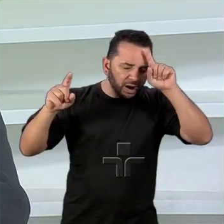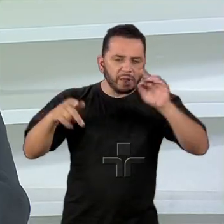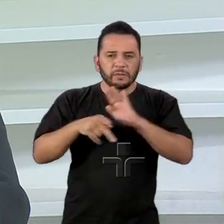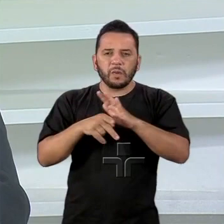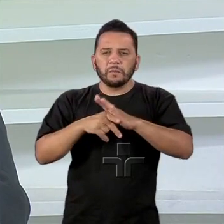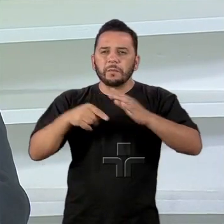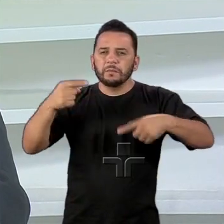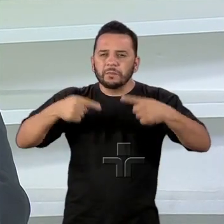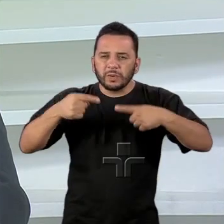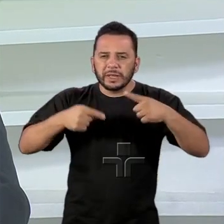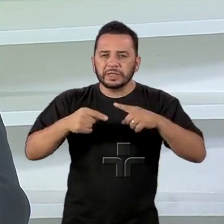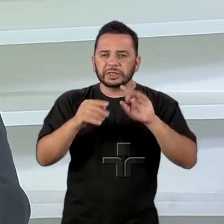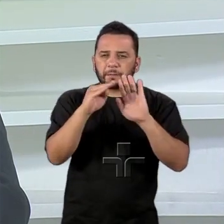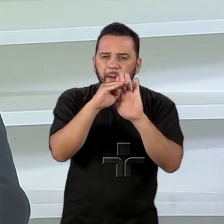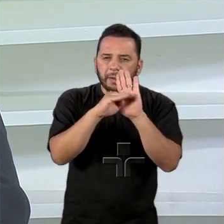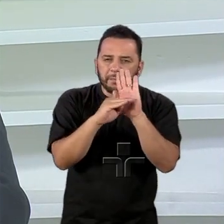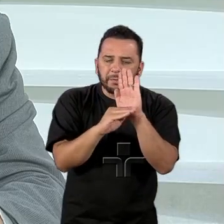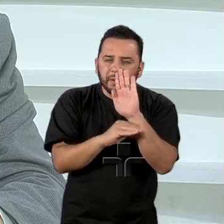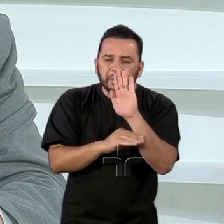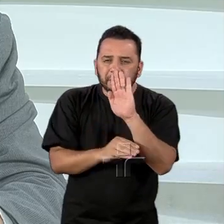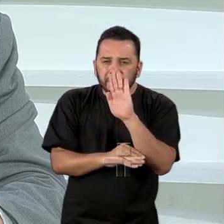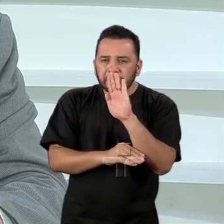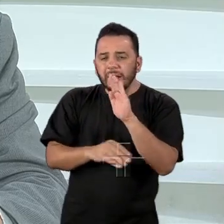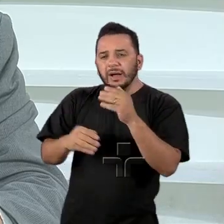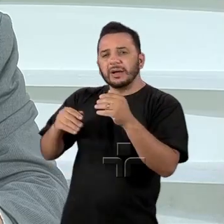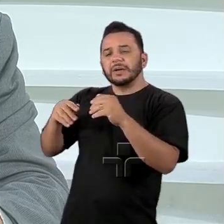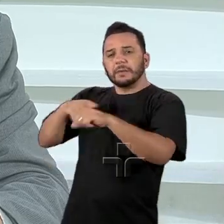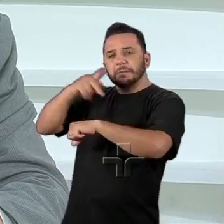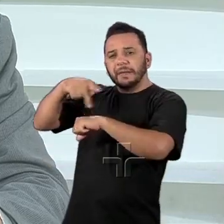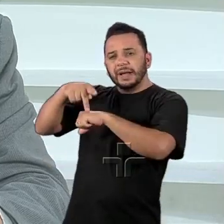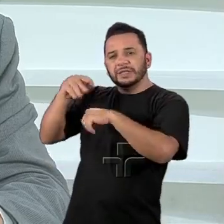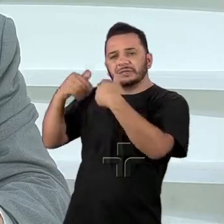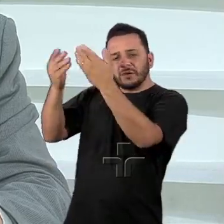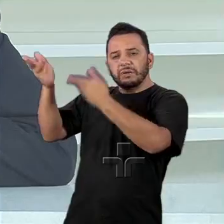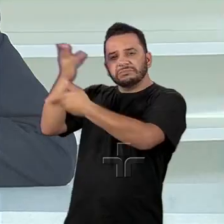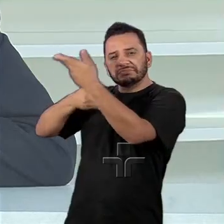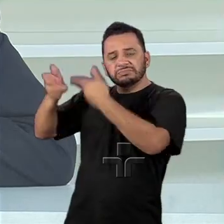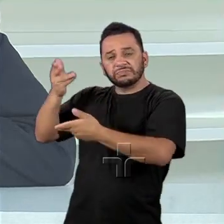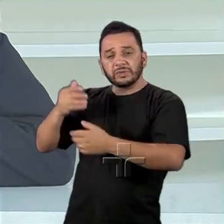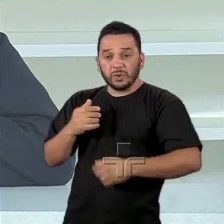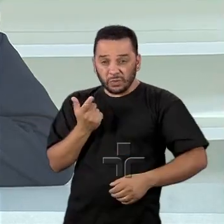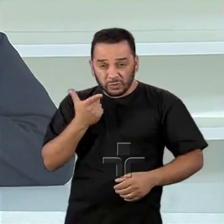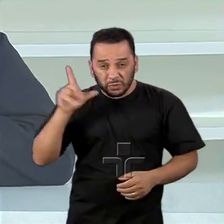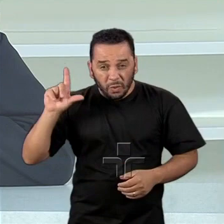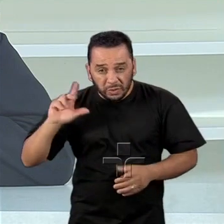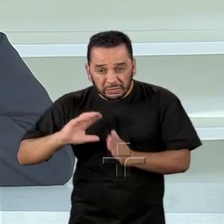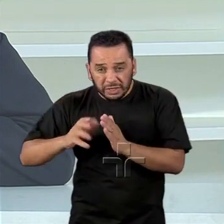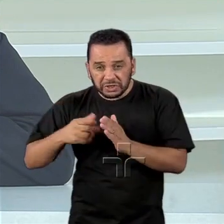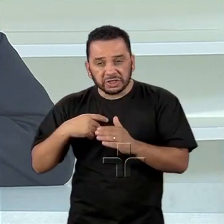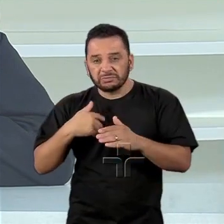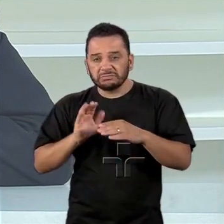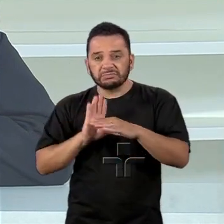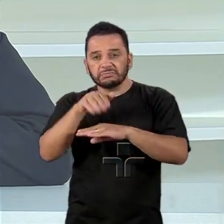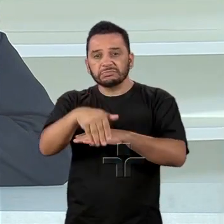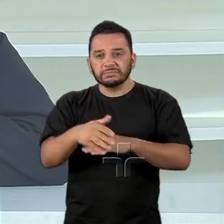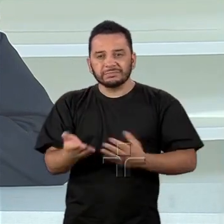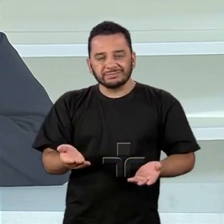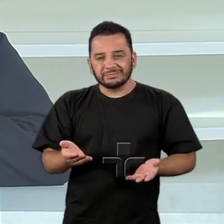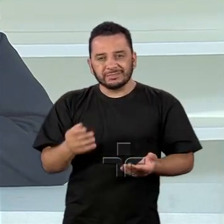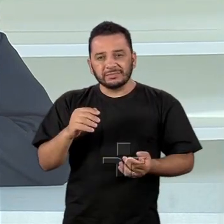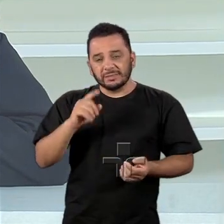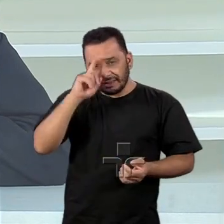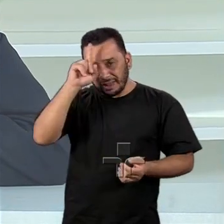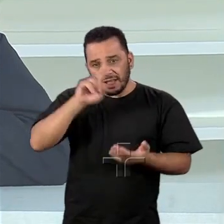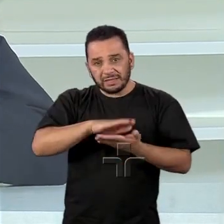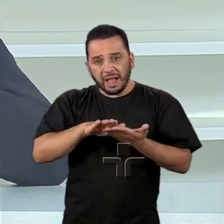detalhe, os outros partidos passaram pelo alto. E eu acho que no caso do